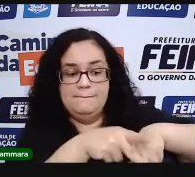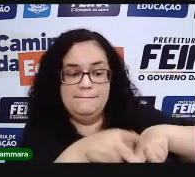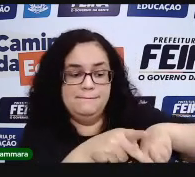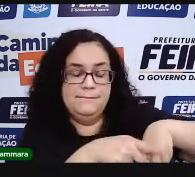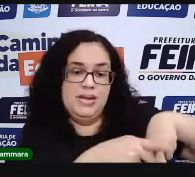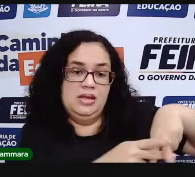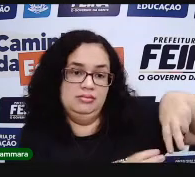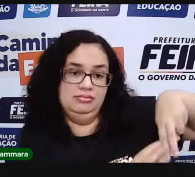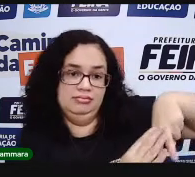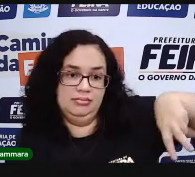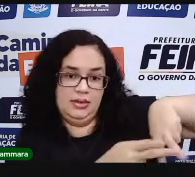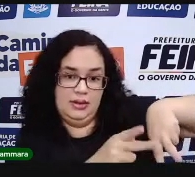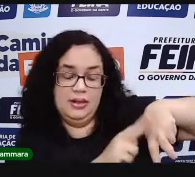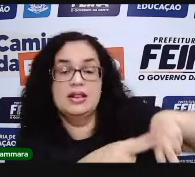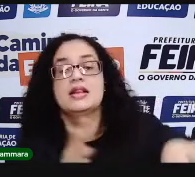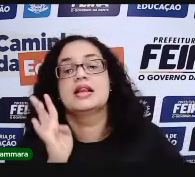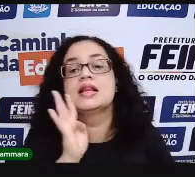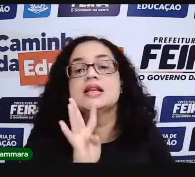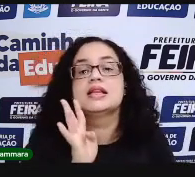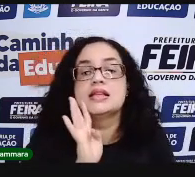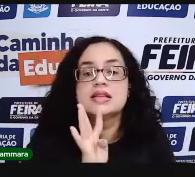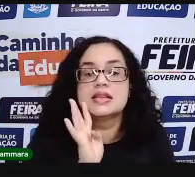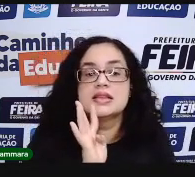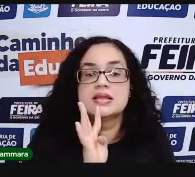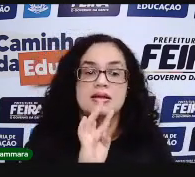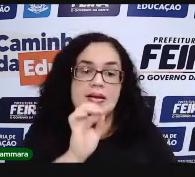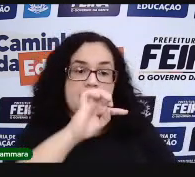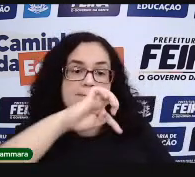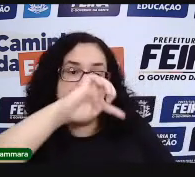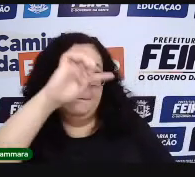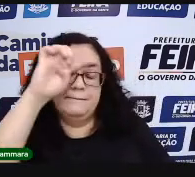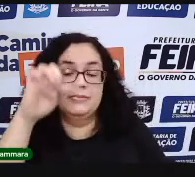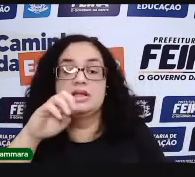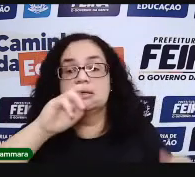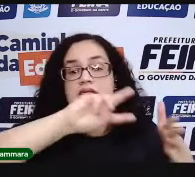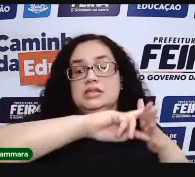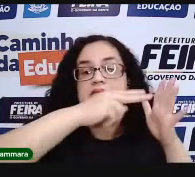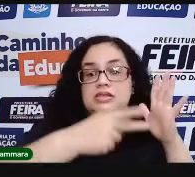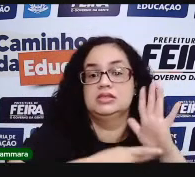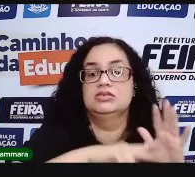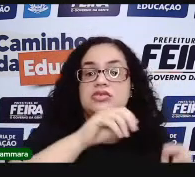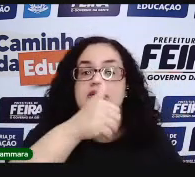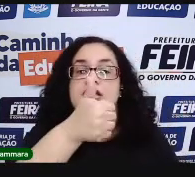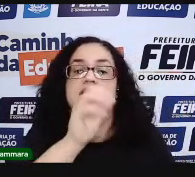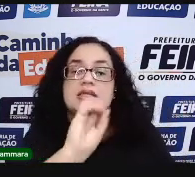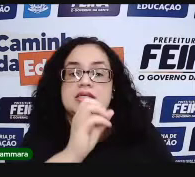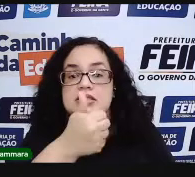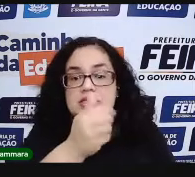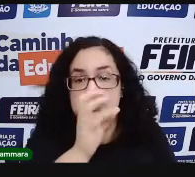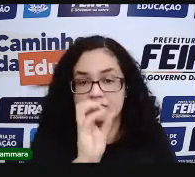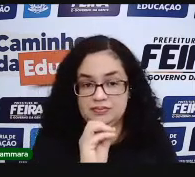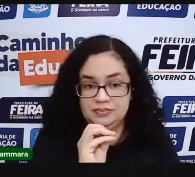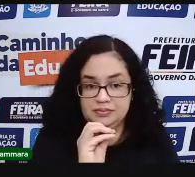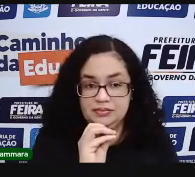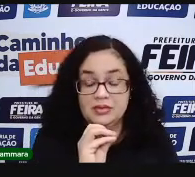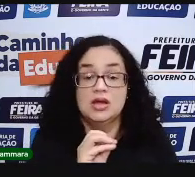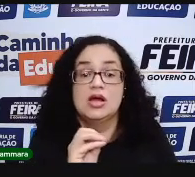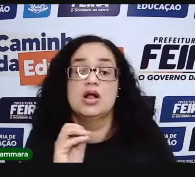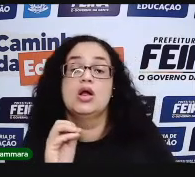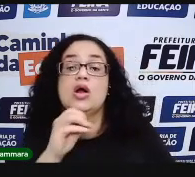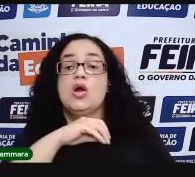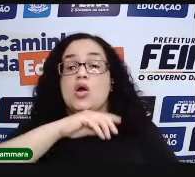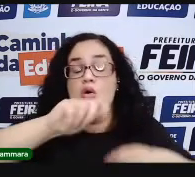O calcanhar. Olha o desenho de um calcanhar, que interessante. O desenho do calcanhar significa 10, representava o 10.